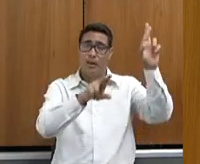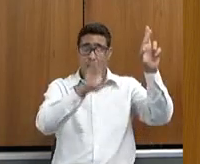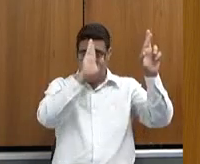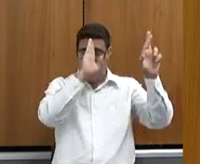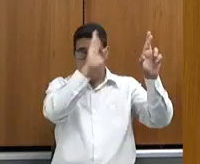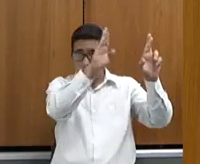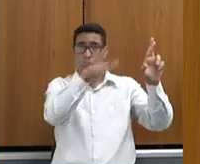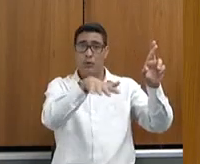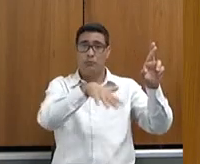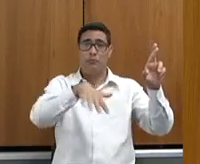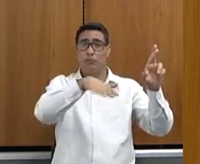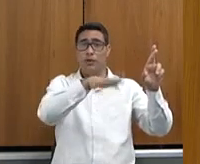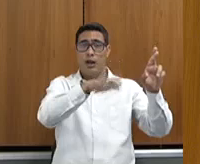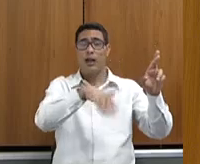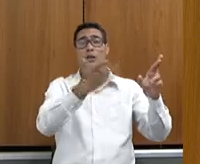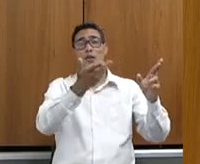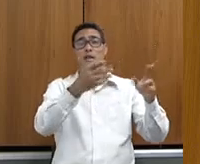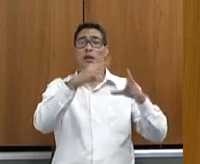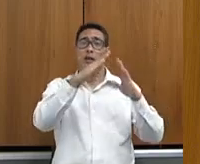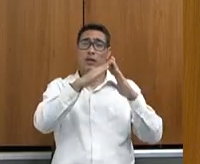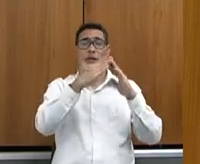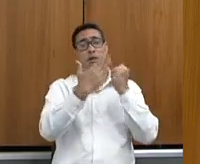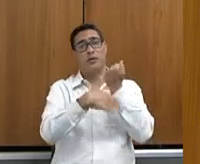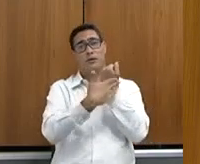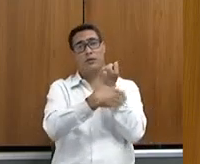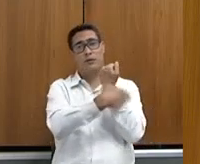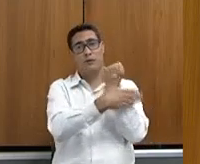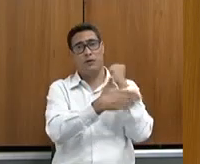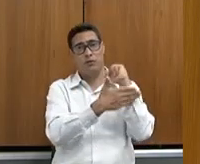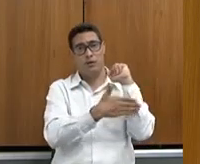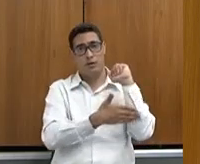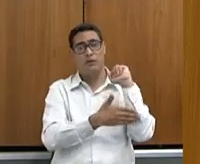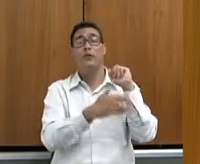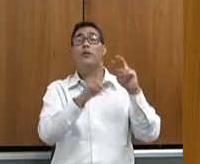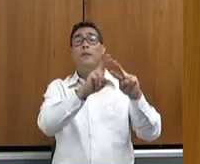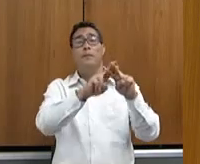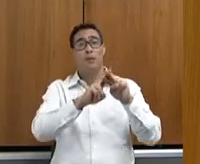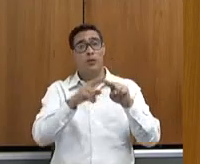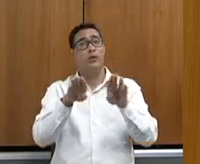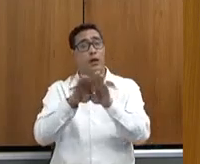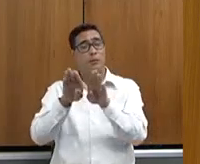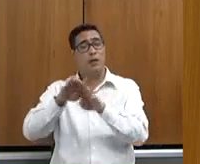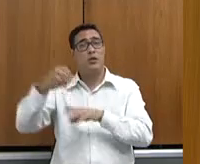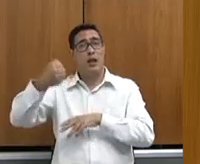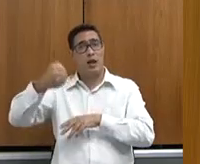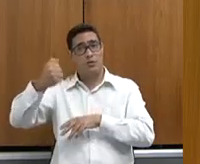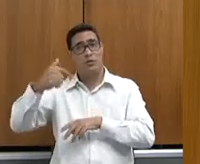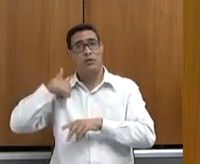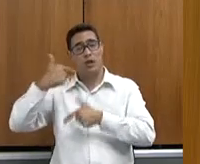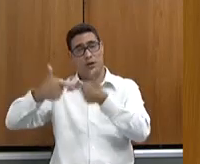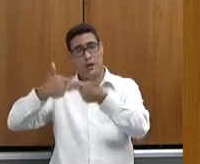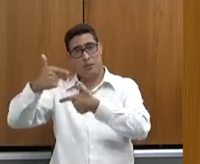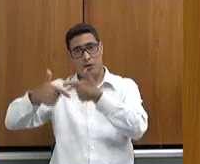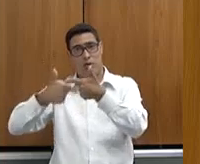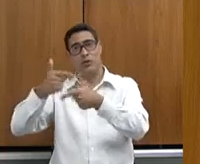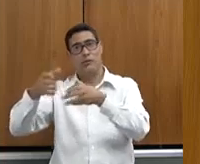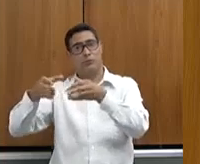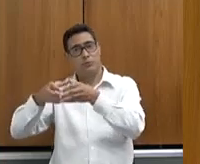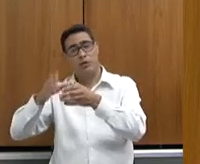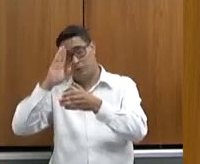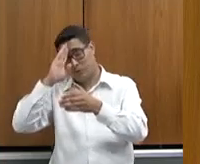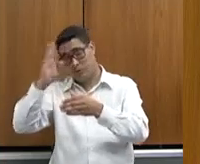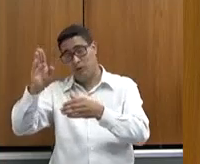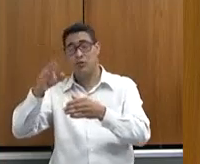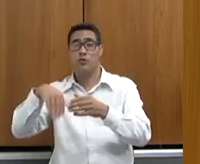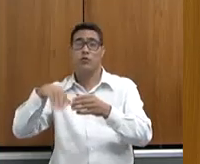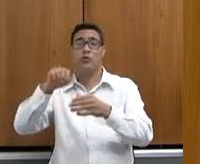para a questão de frigoríficos. E a questão de laticínios também, nós temos lutado contra isso, você trabalhou com a gente, inclusive com a questão dos açougues e